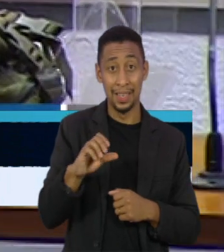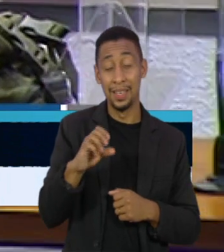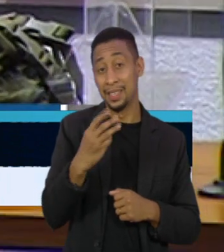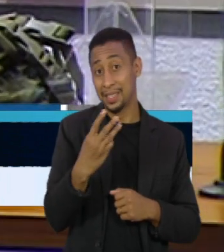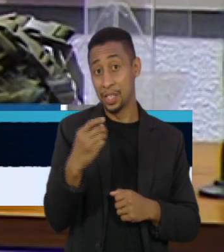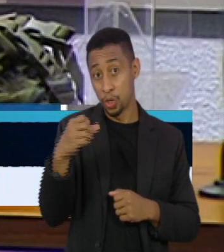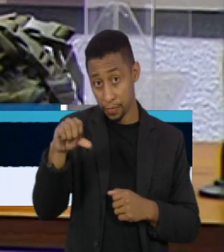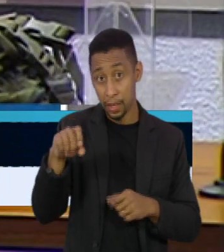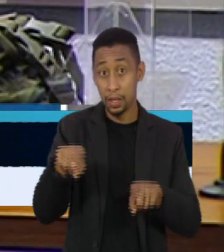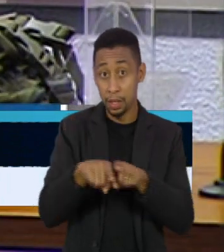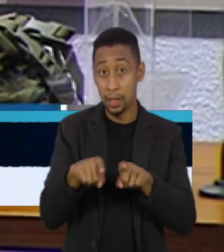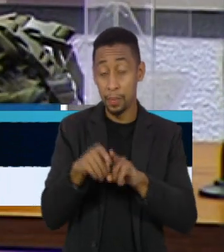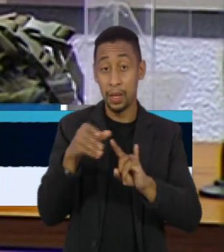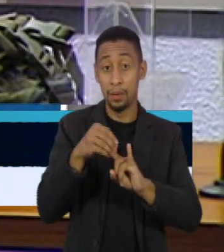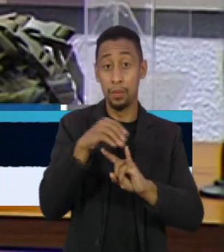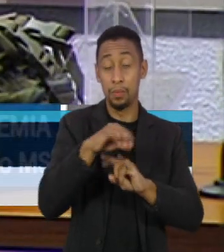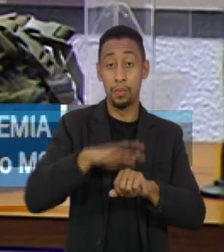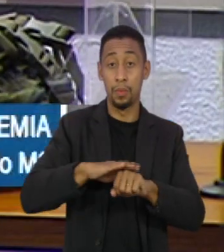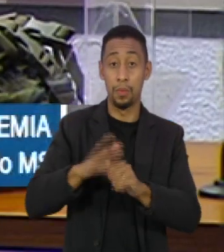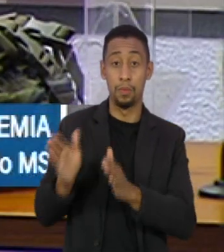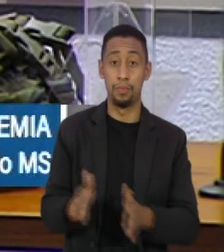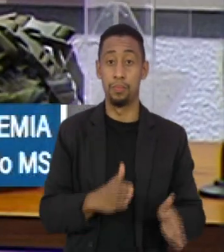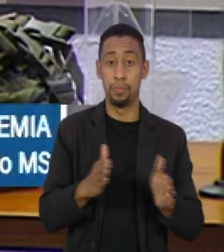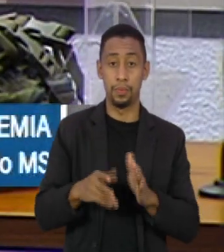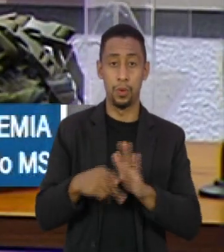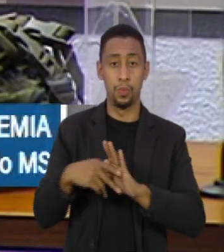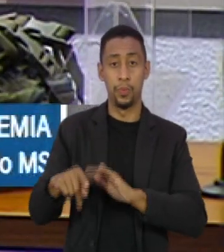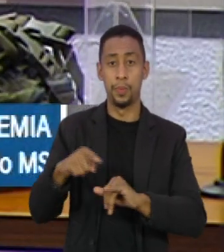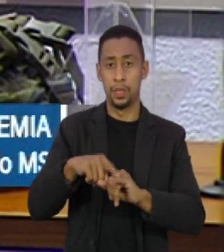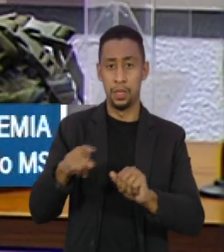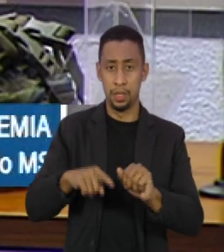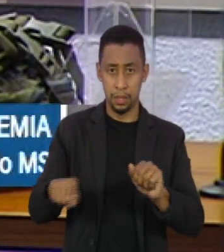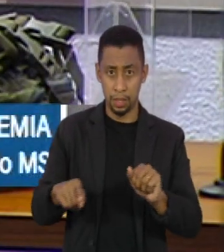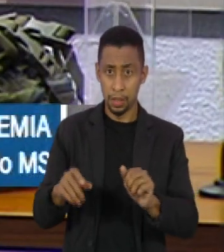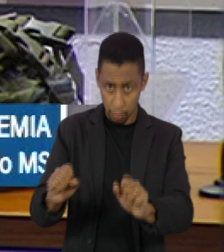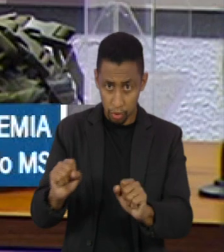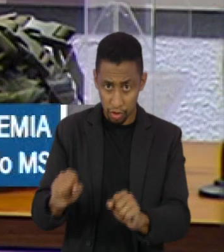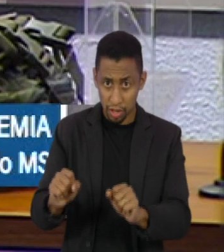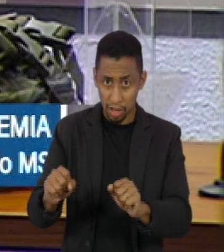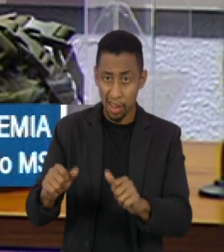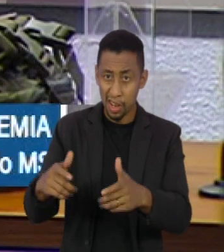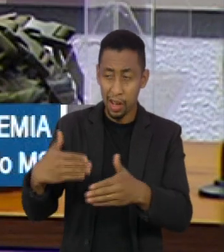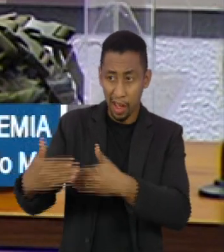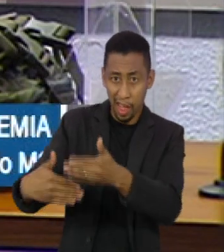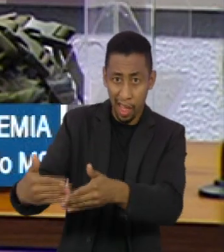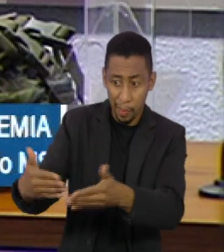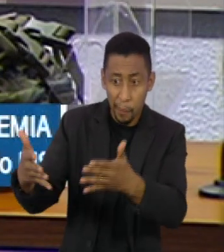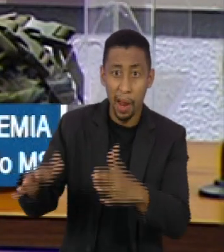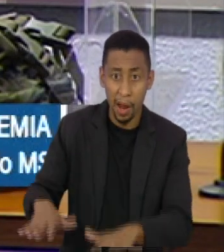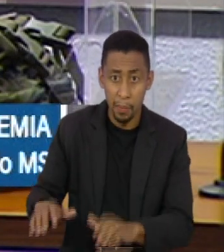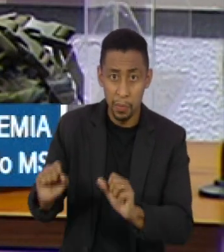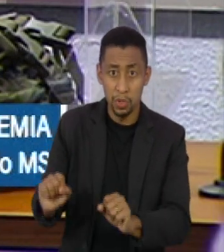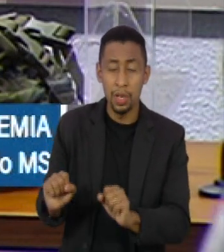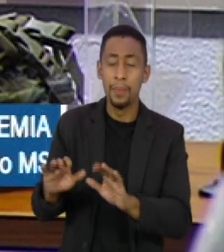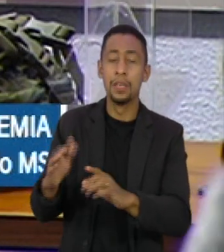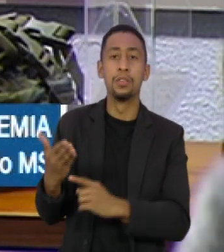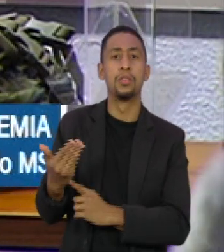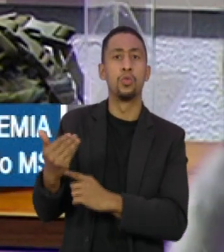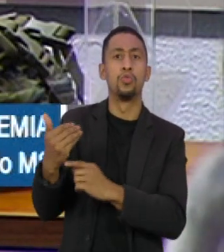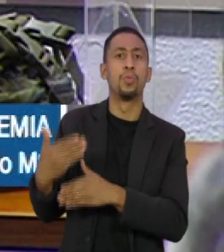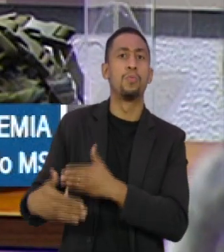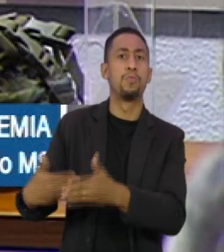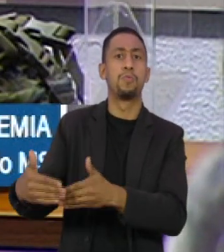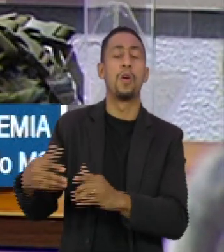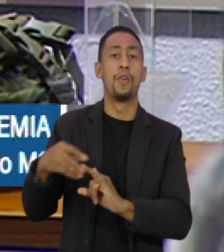a Fiocruz está produzindo da AstraZeneca. Poderia haver sucesso, sim, mas durante esse desenvolvimento tecnológico. A